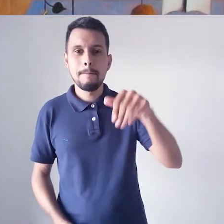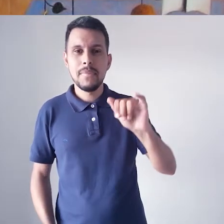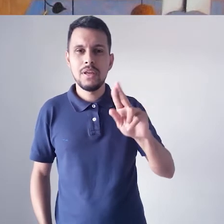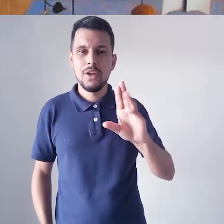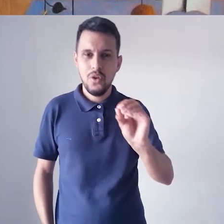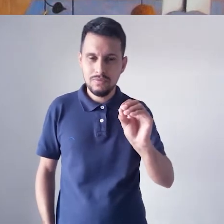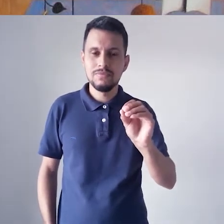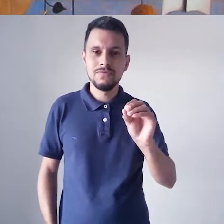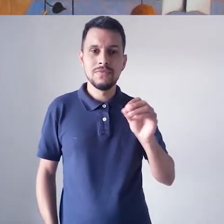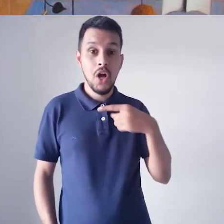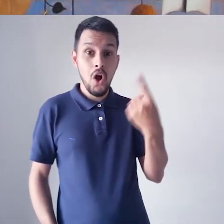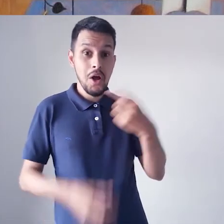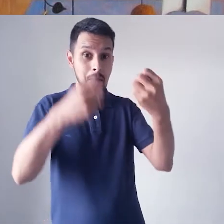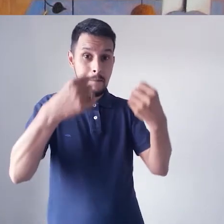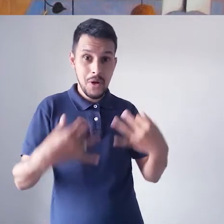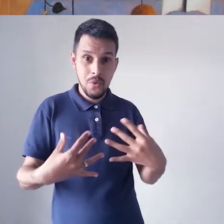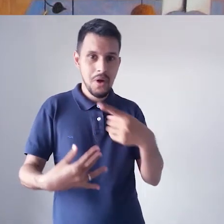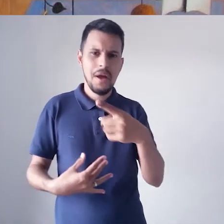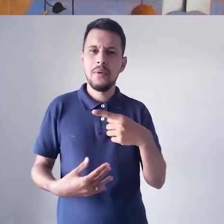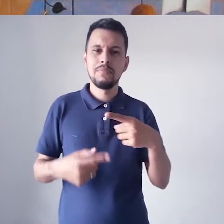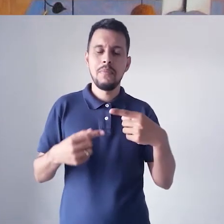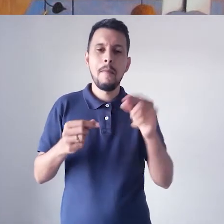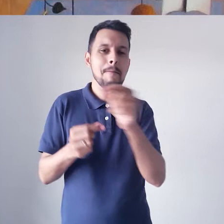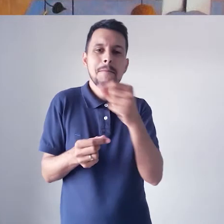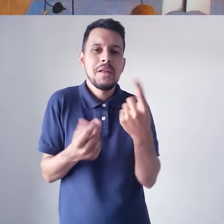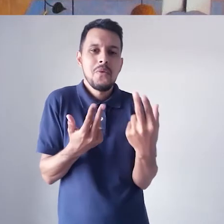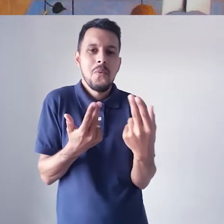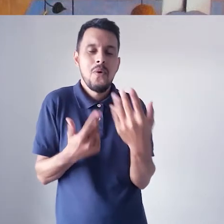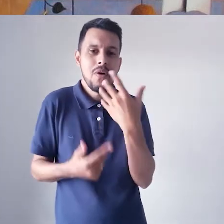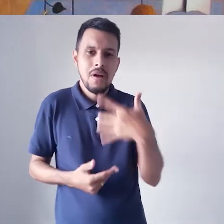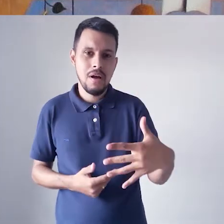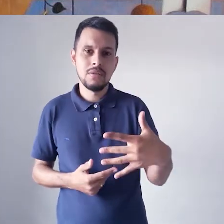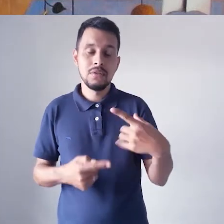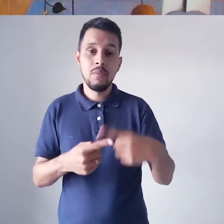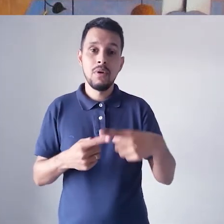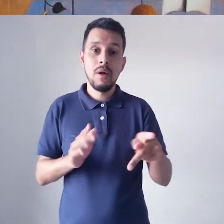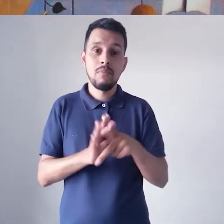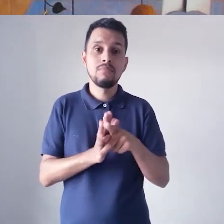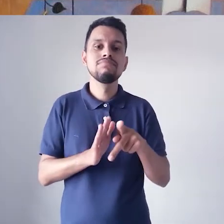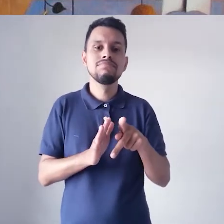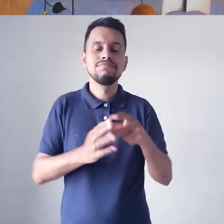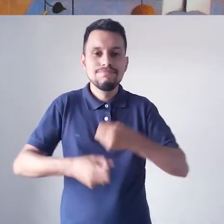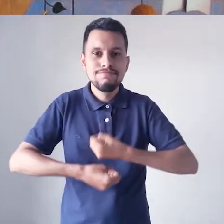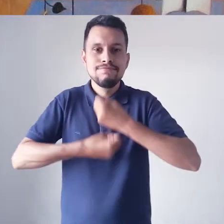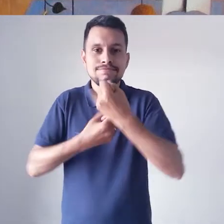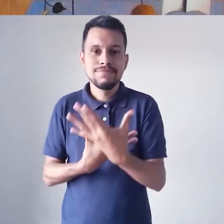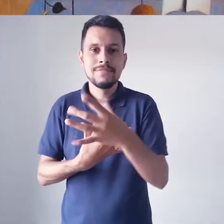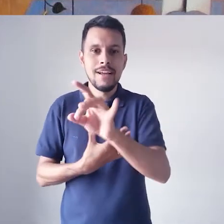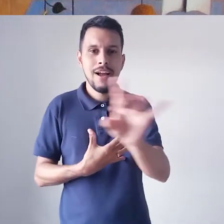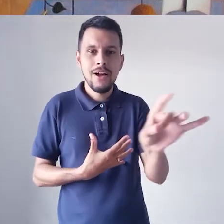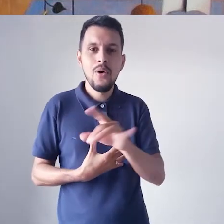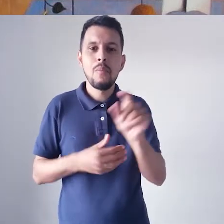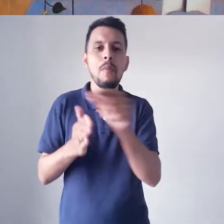Miró. Aí, a gente, não, mas ele não pinta igual criança. Você não pinta igual criança, você pinta como você sabe. A função ali da gente é